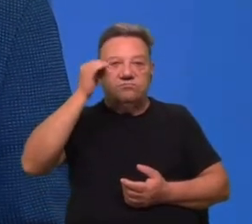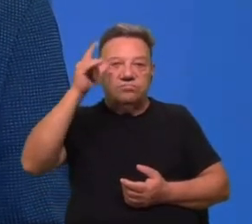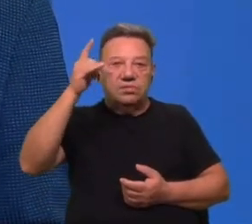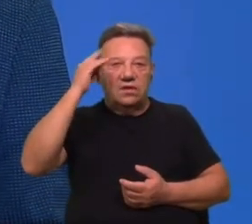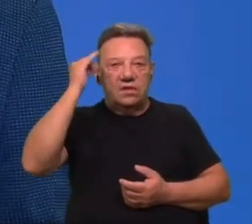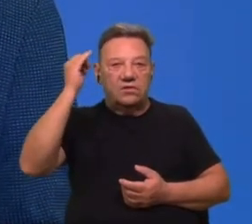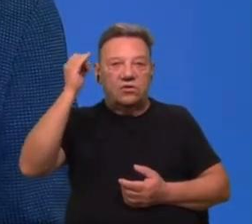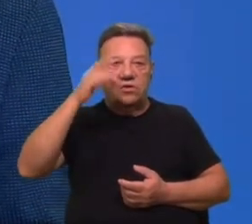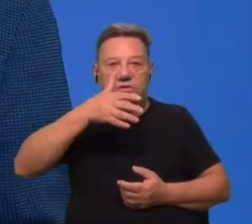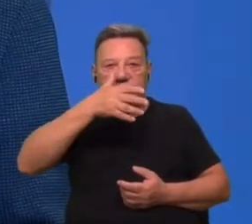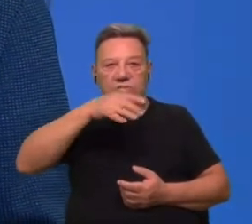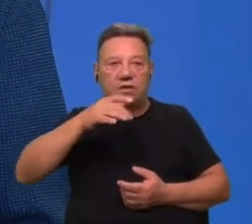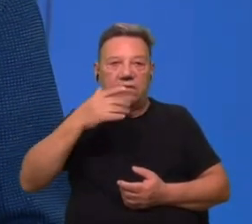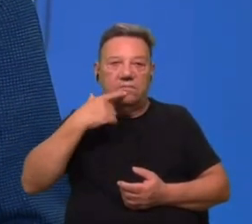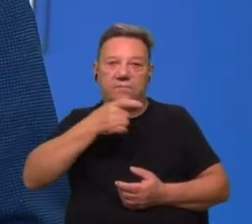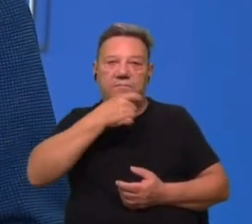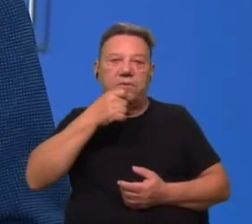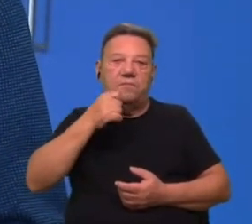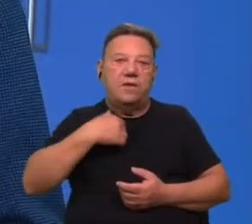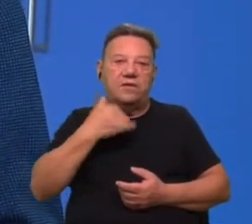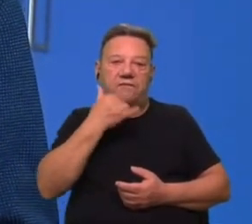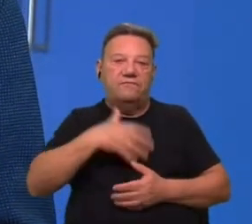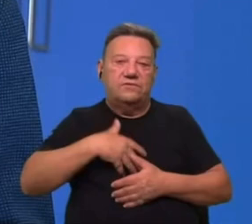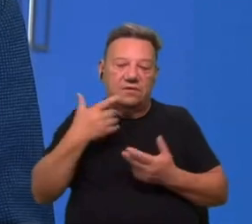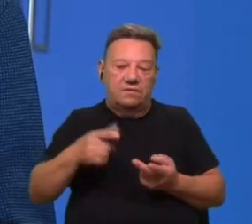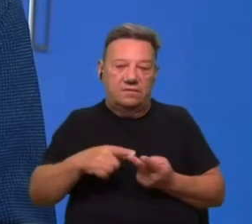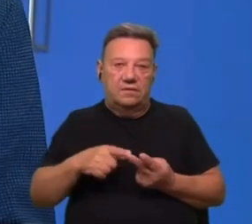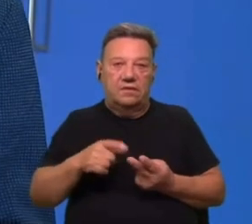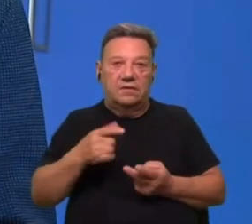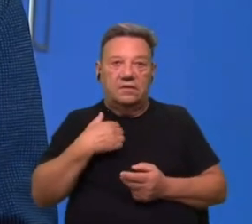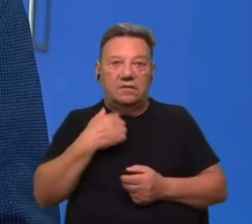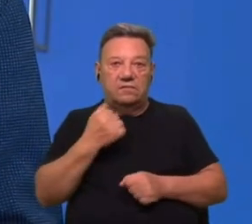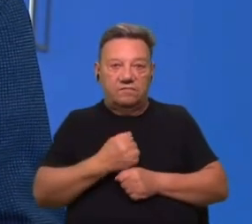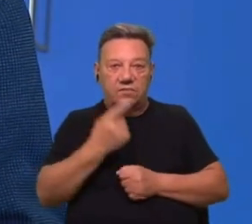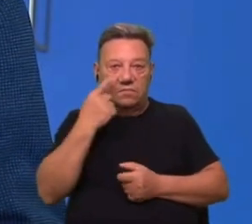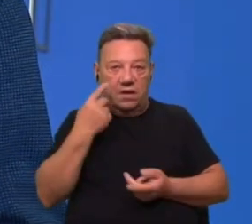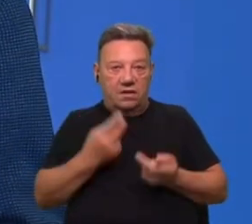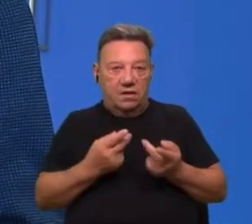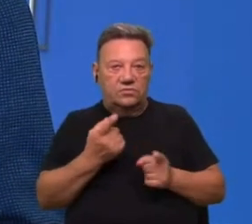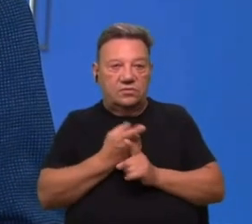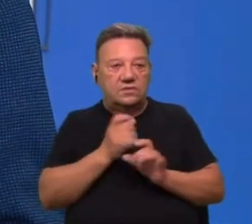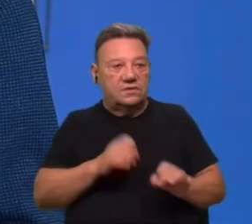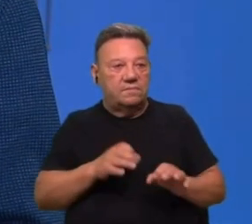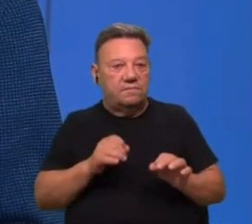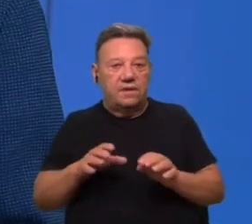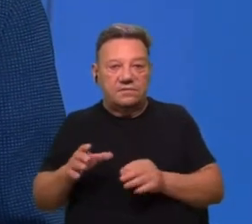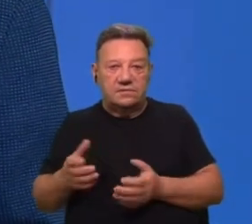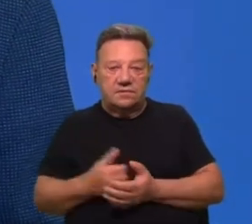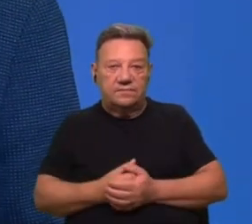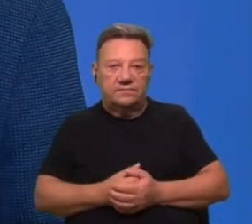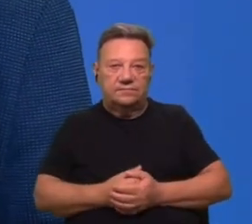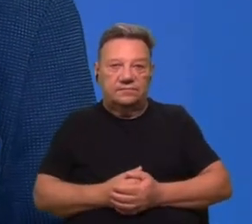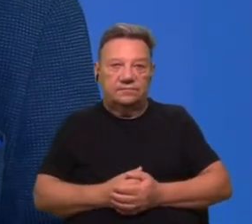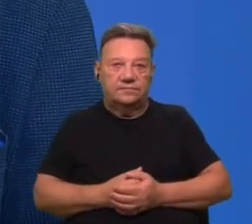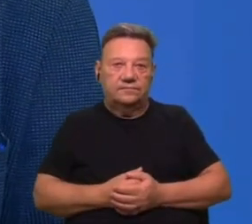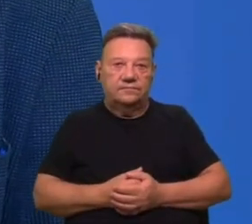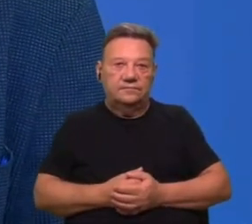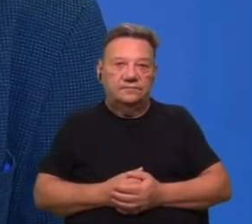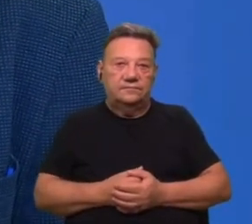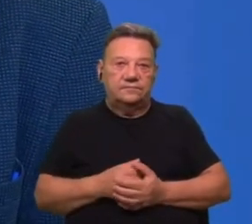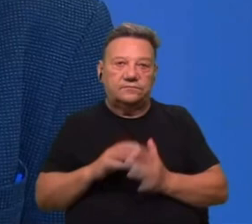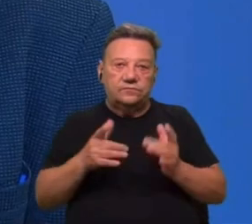toxicas nos prometem o bonheur, e eu fiz uma análise do que se passa quando